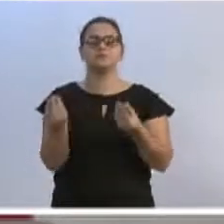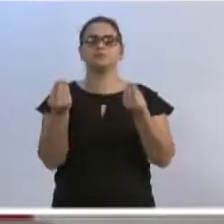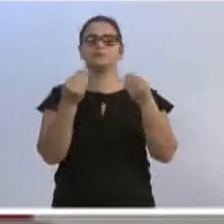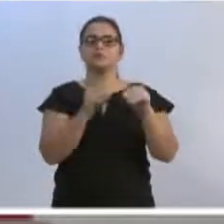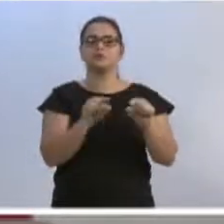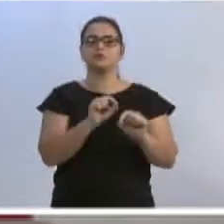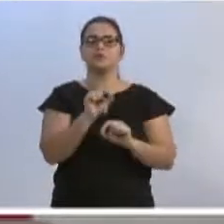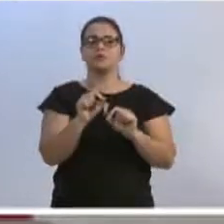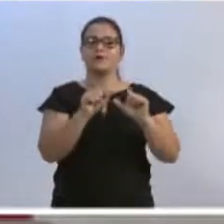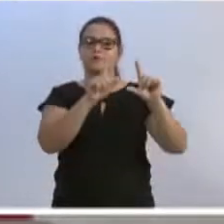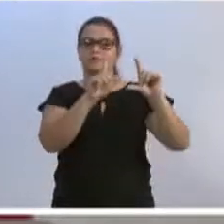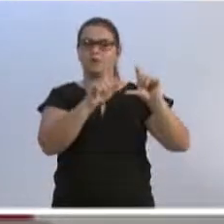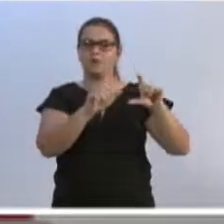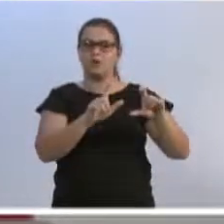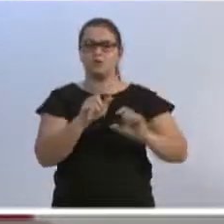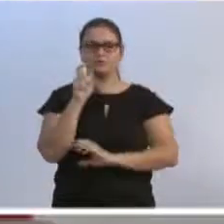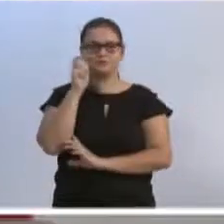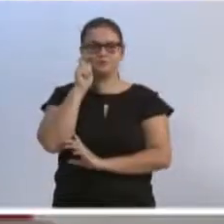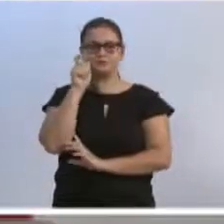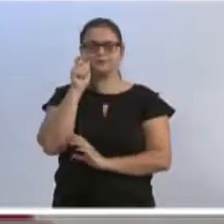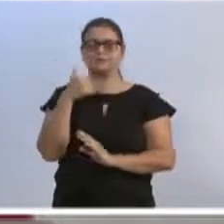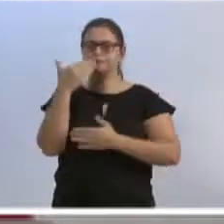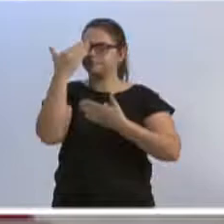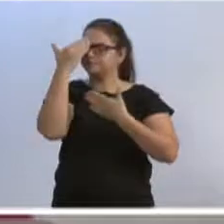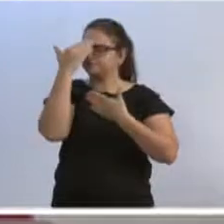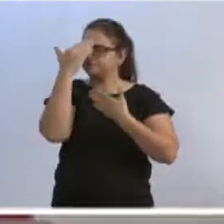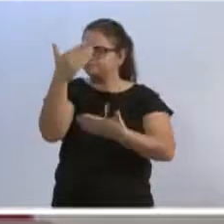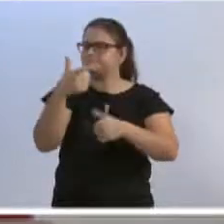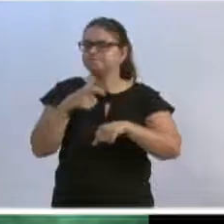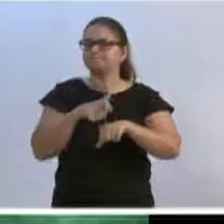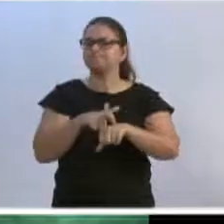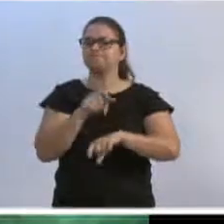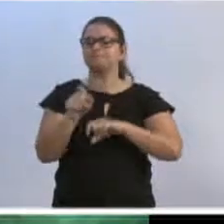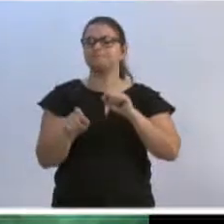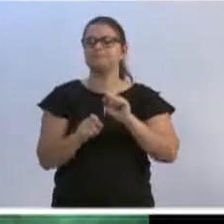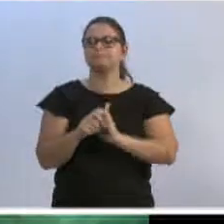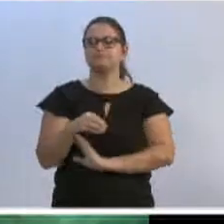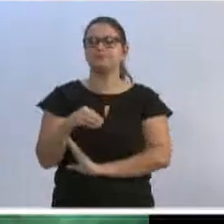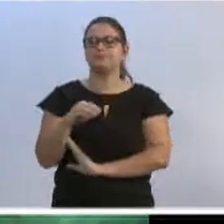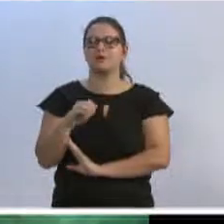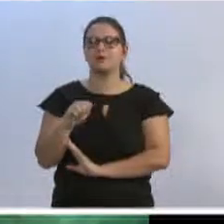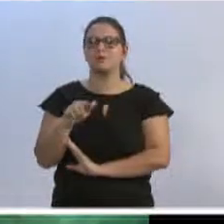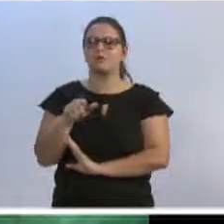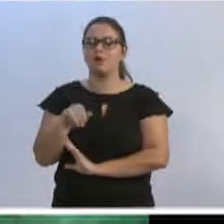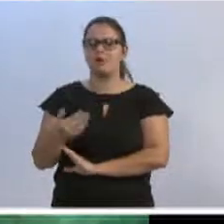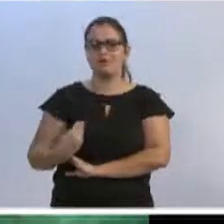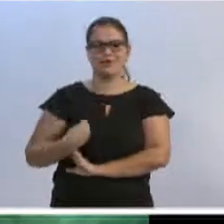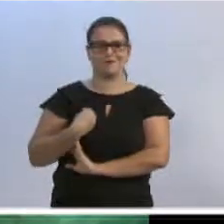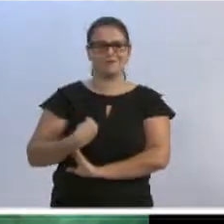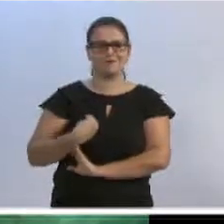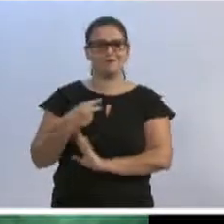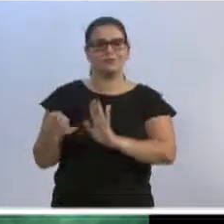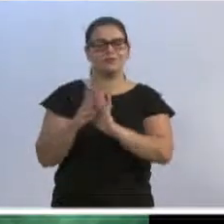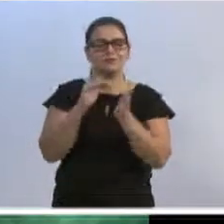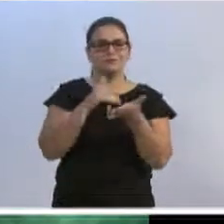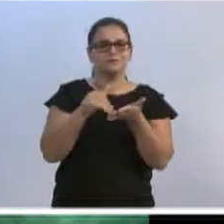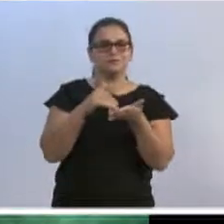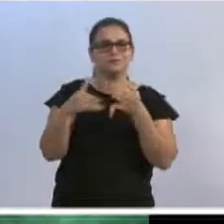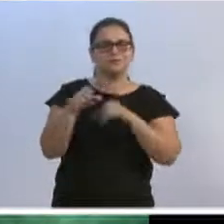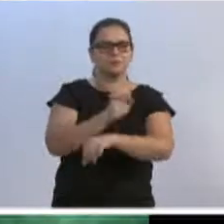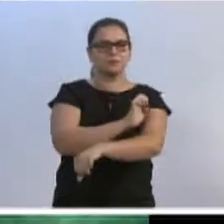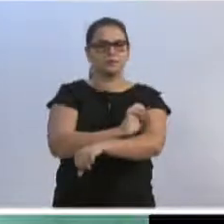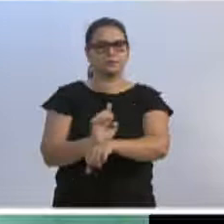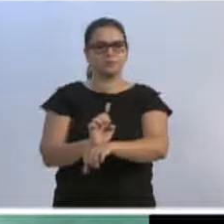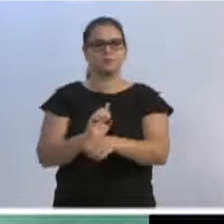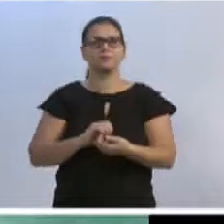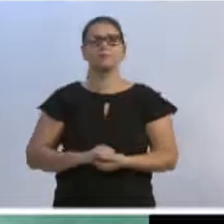as fotos ali. Quero agradecer aqui prontamente a Mari, que estava aqui presente, da Secretaria de Educação e